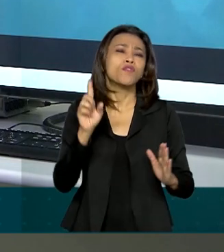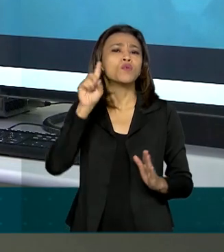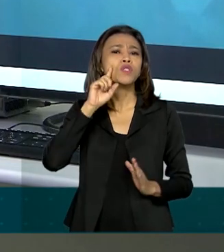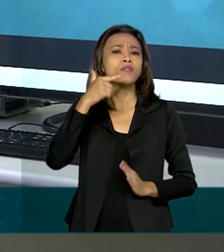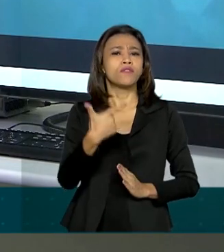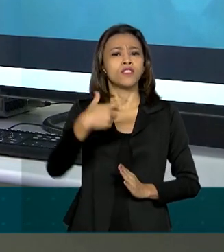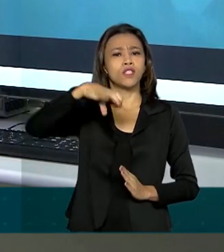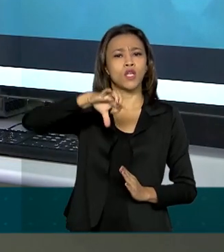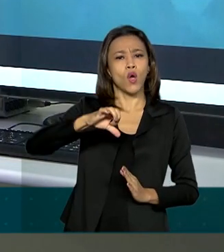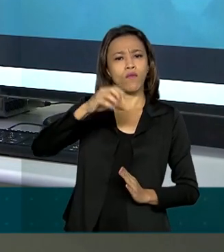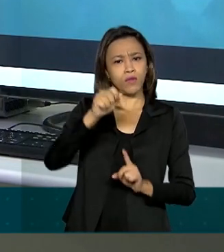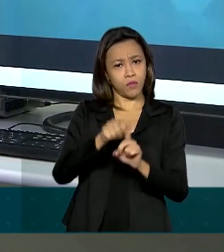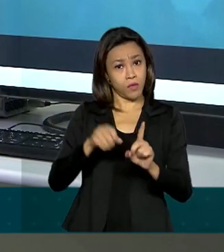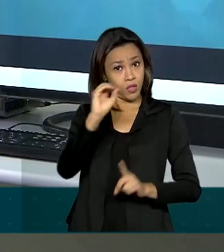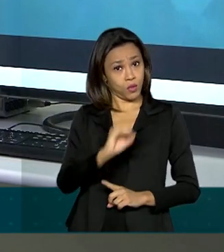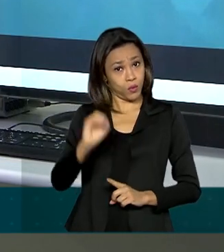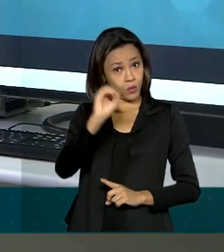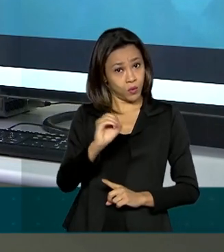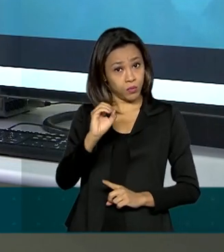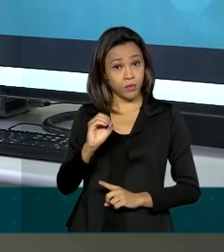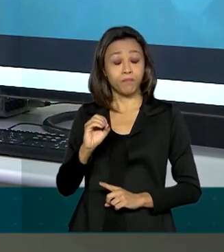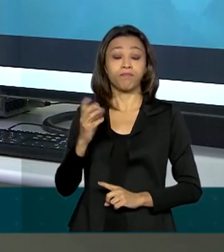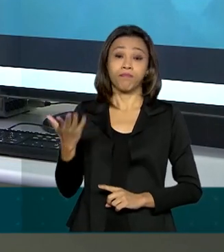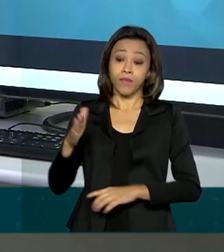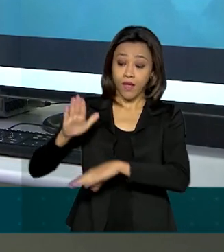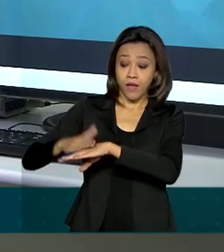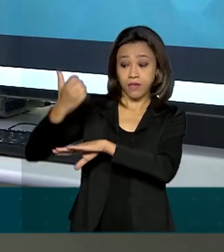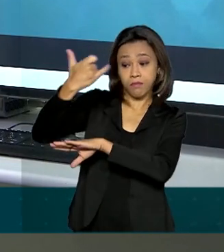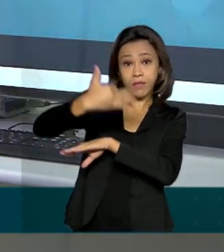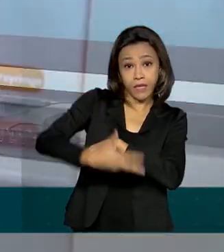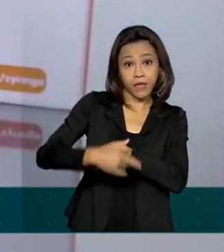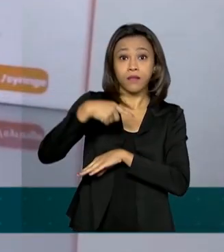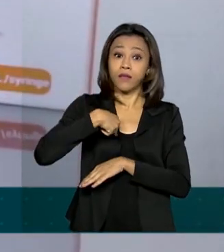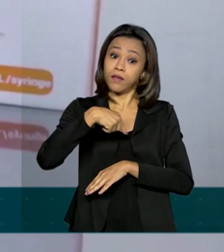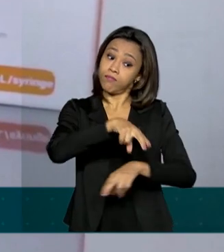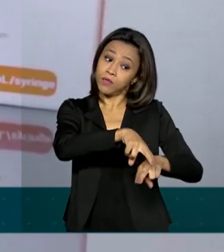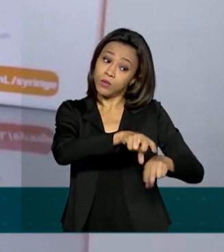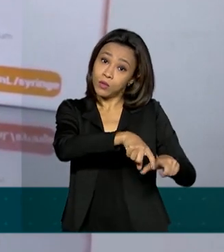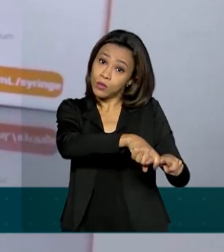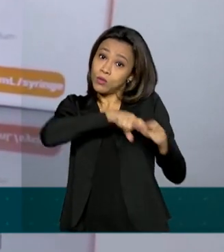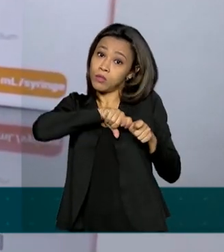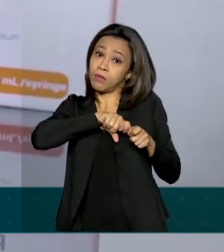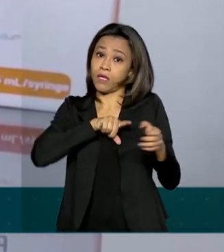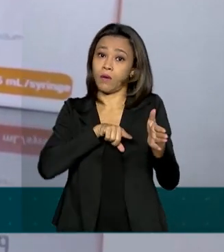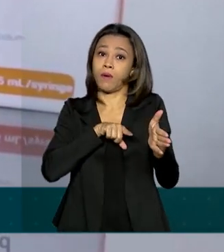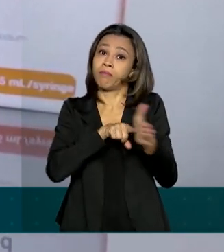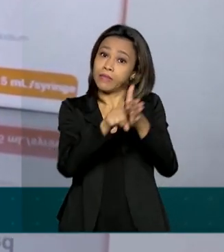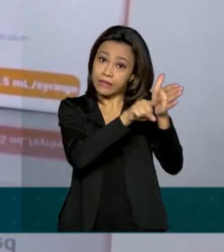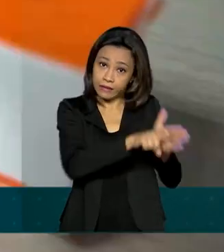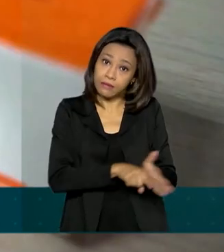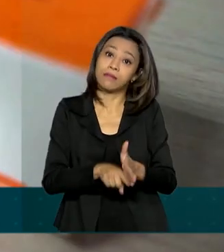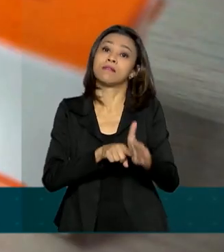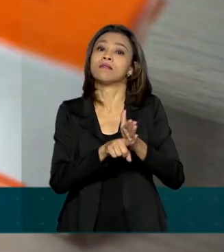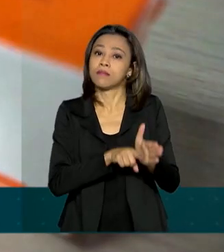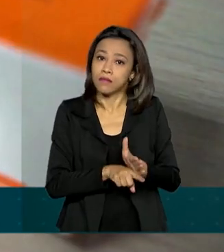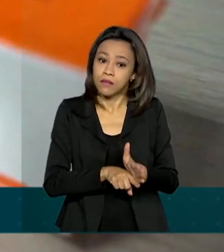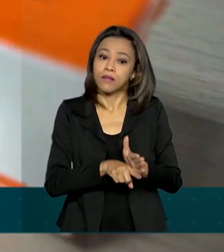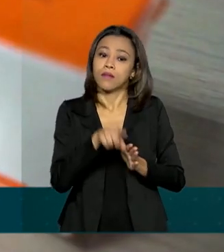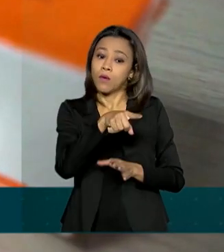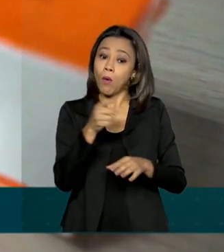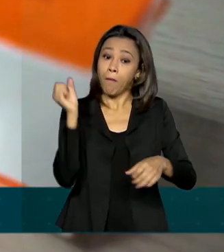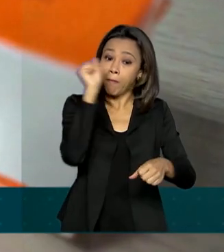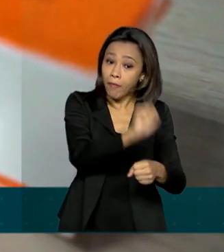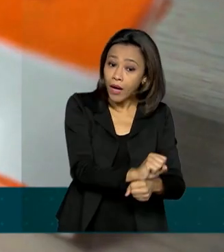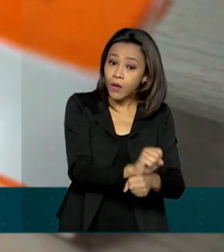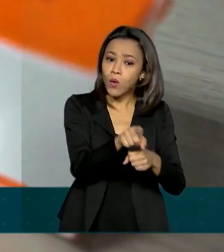sobre o caso. De acordo com a Anvisa, a suspensão é necessária para avaliar os dados do estudo. Com a interrupção,